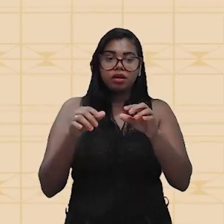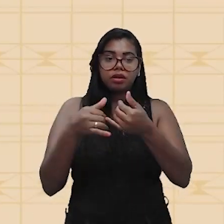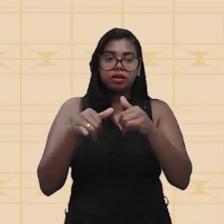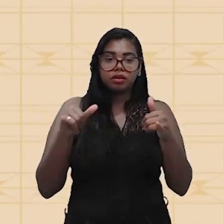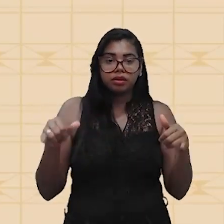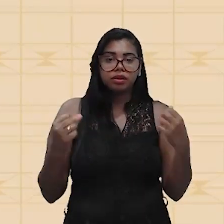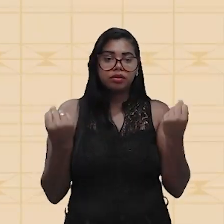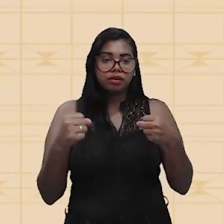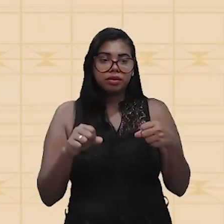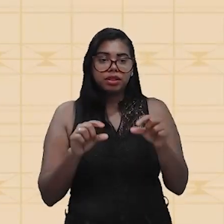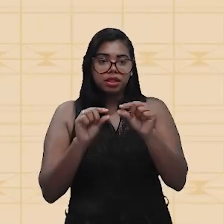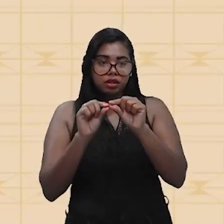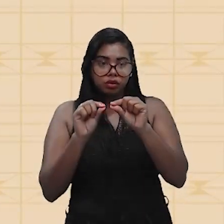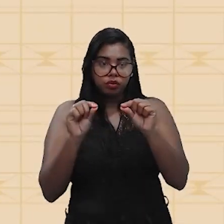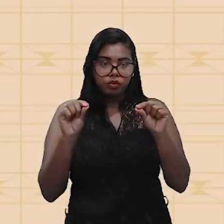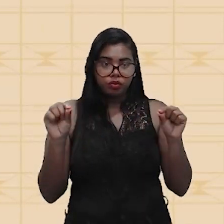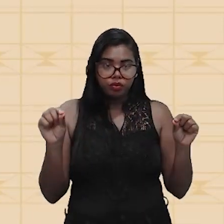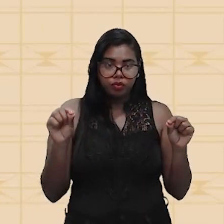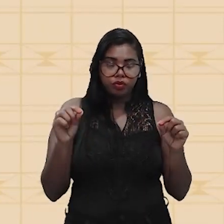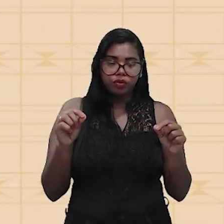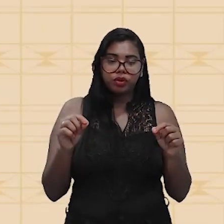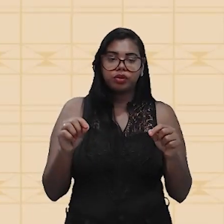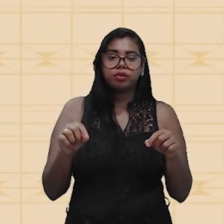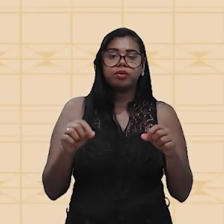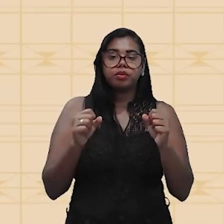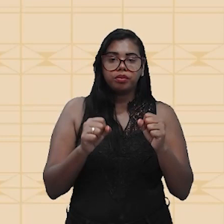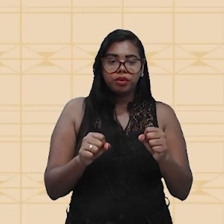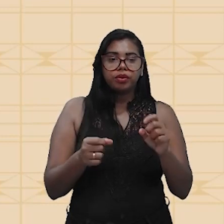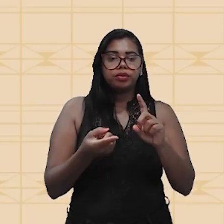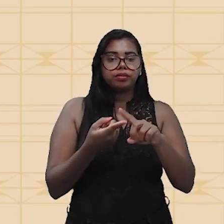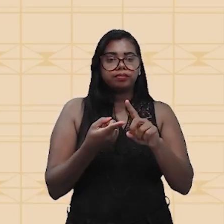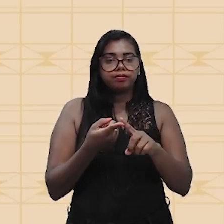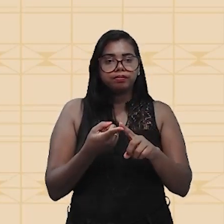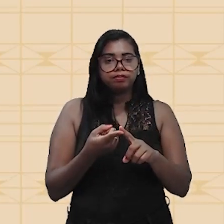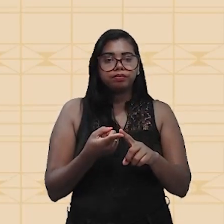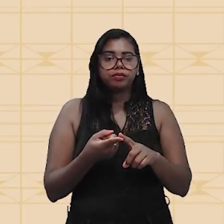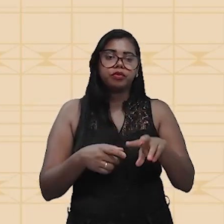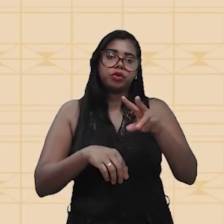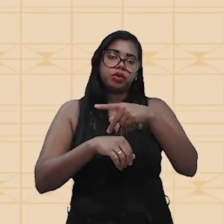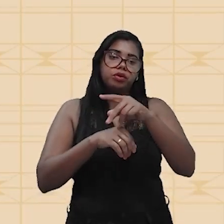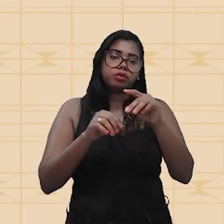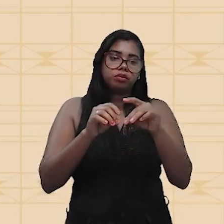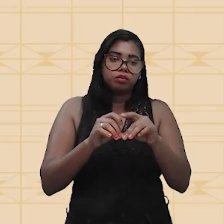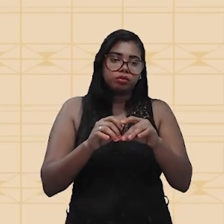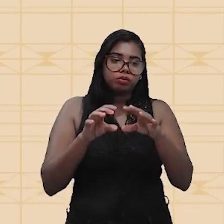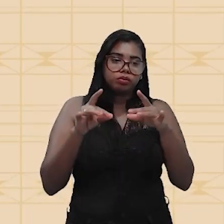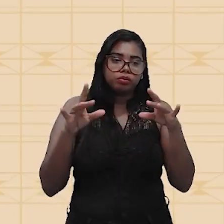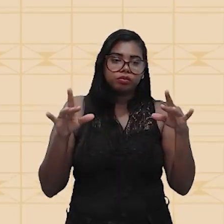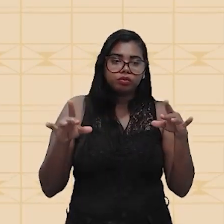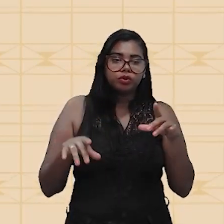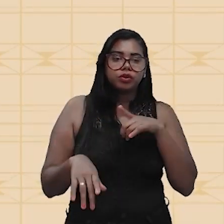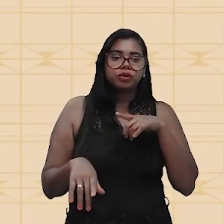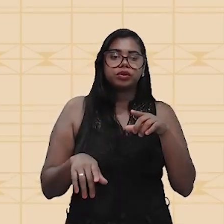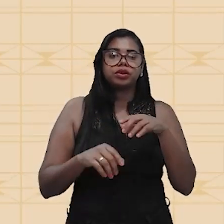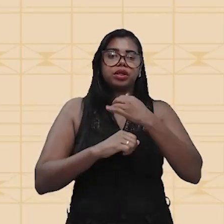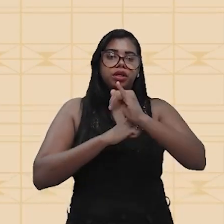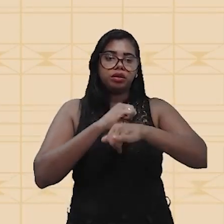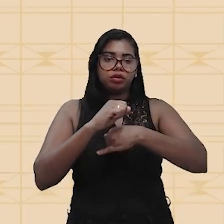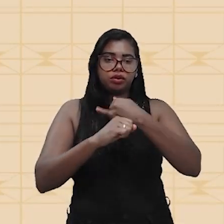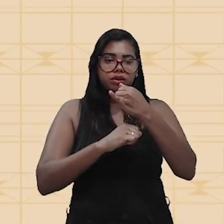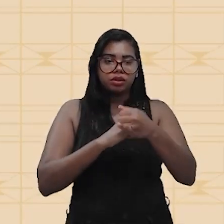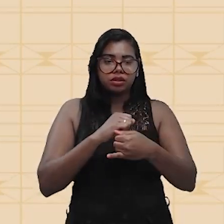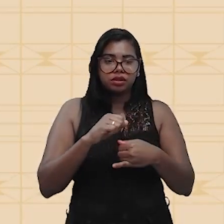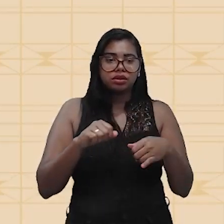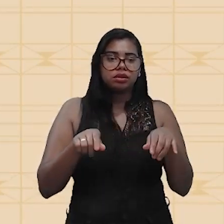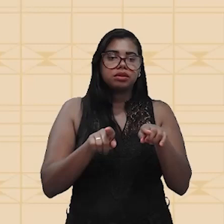condutor, mas ela pode ocorrer também, tá, nos estados líquidos, tá, quando você tem a ionização por meio de líquido, como